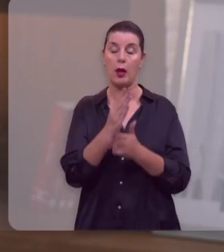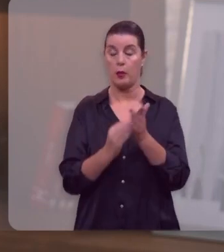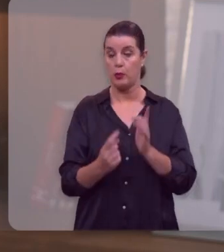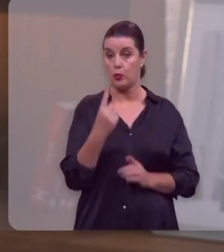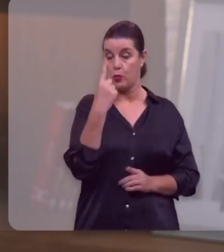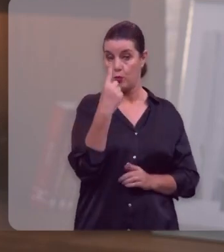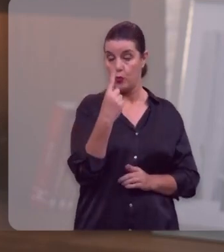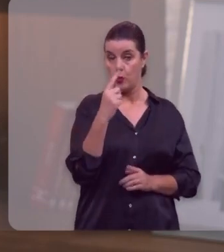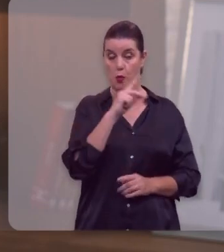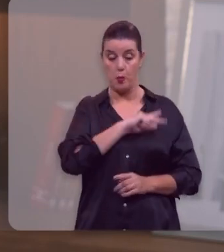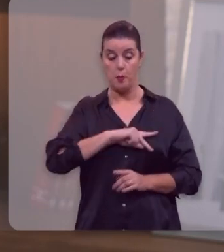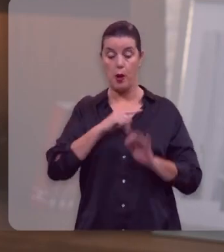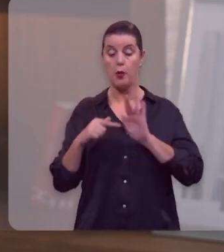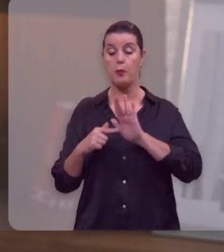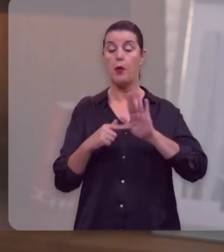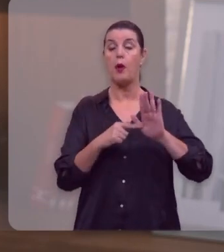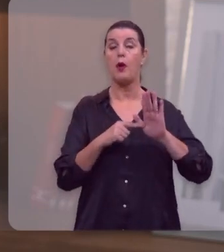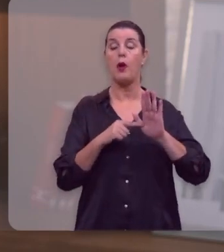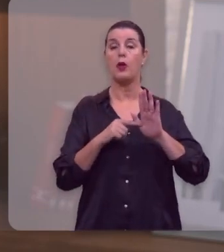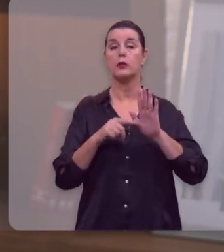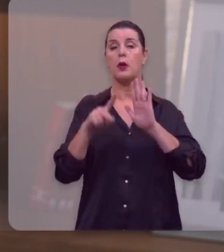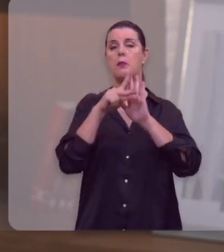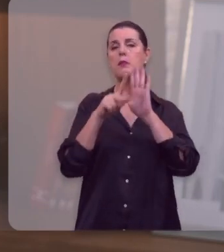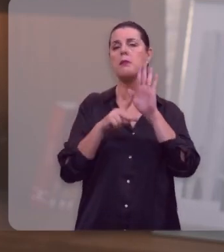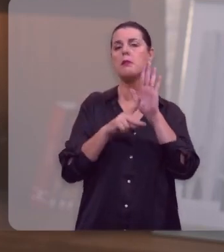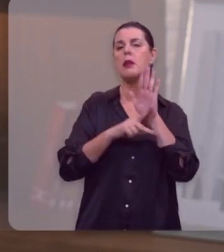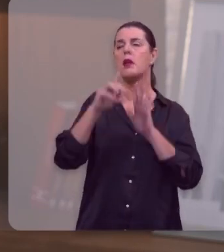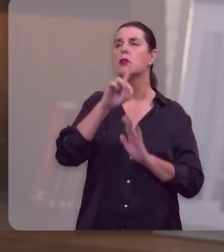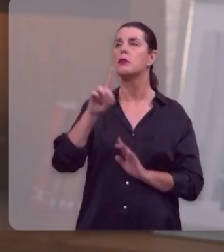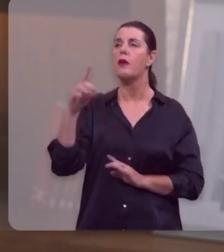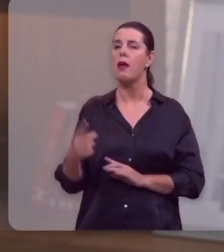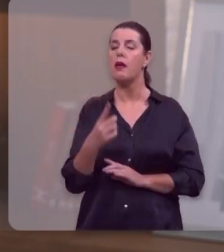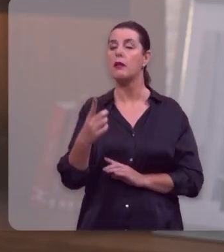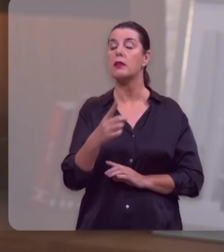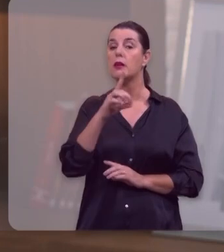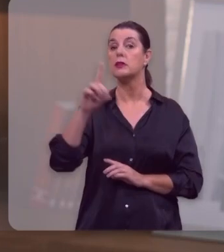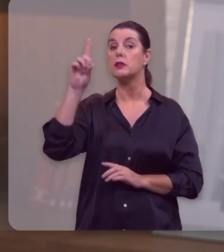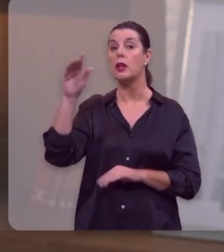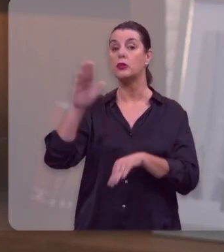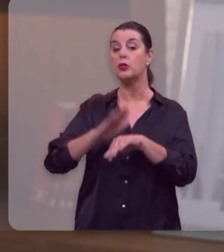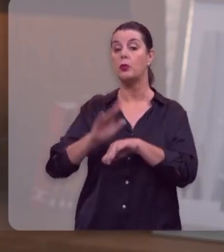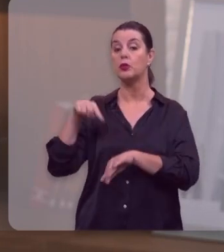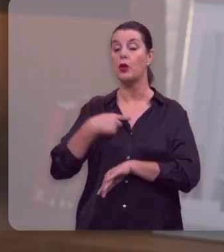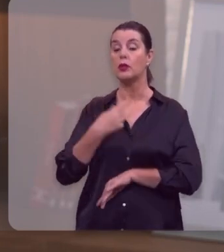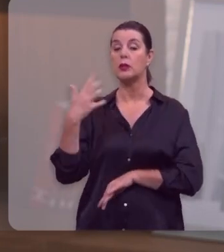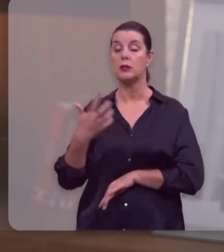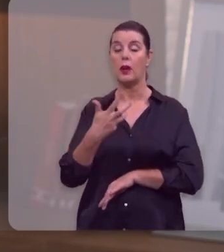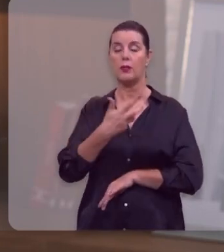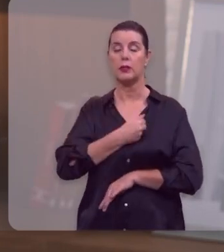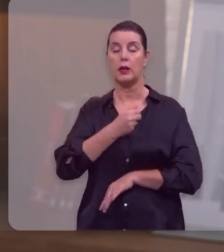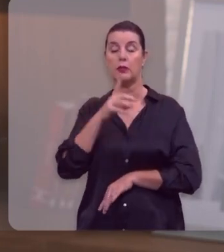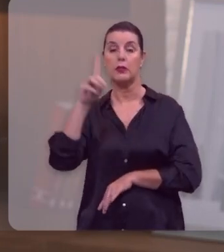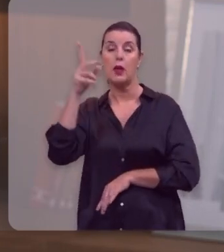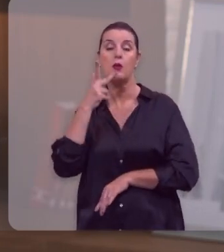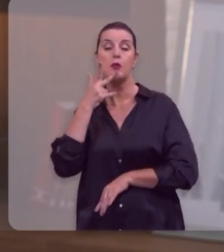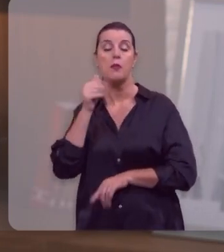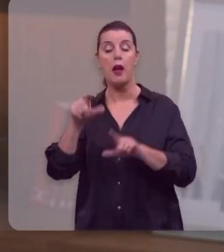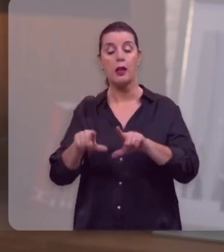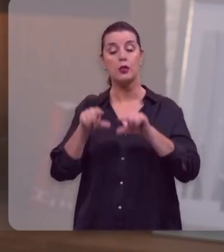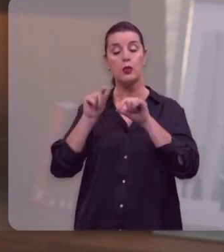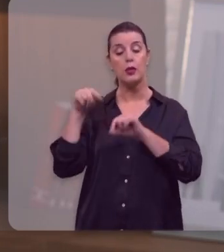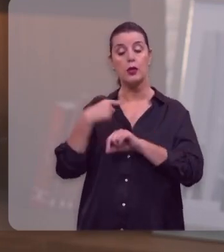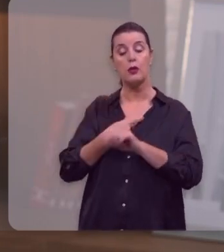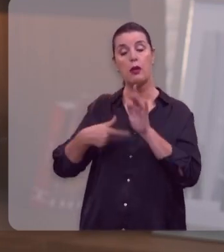1, Paulo mostra o plano eterno de Deus na nossa salvação, como Deus o Pai nos escolheu antes da